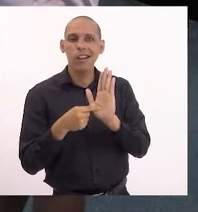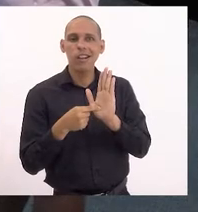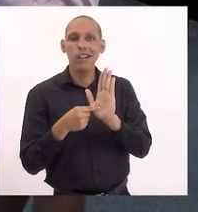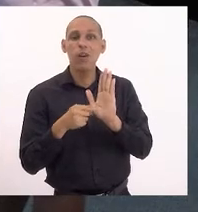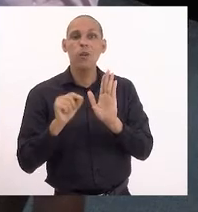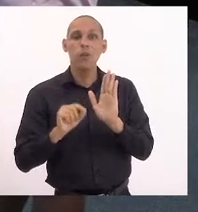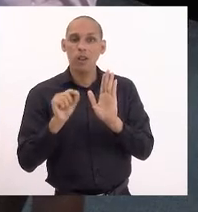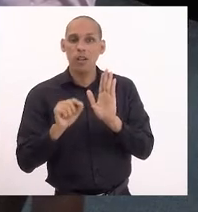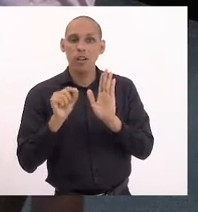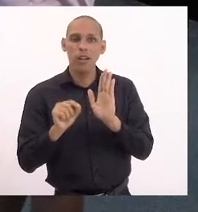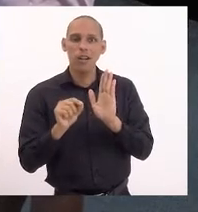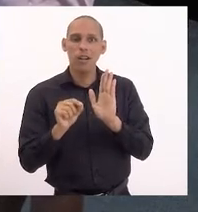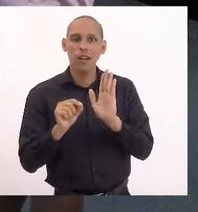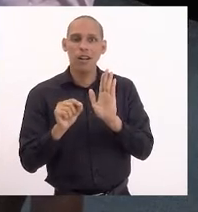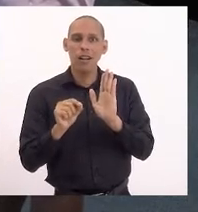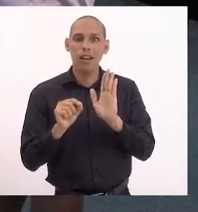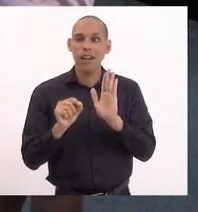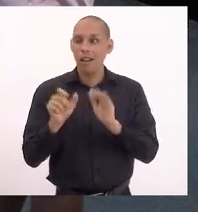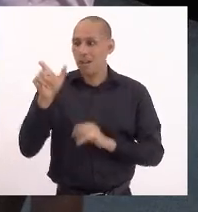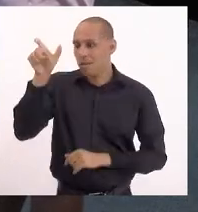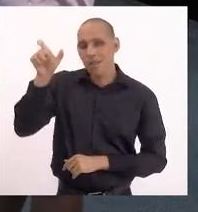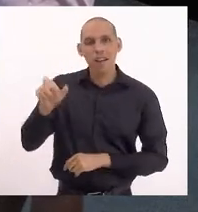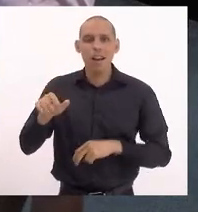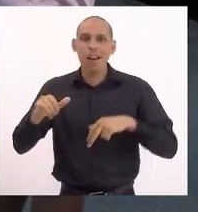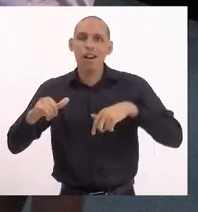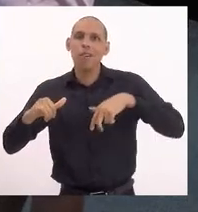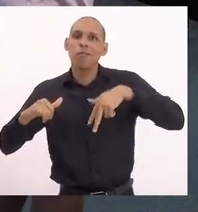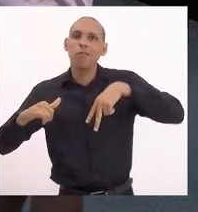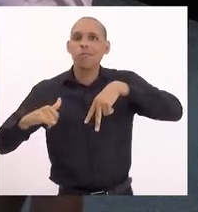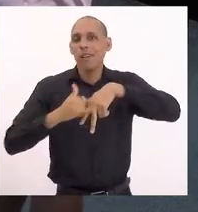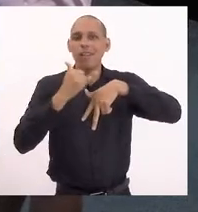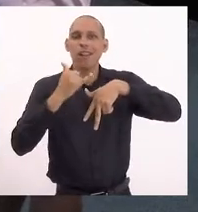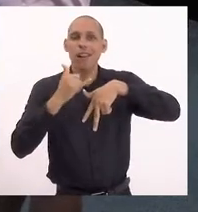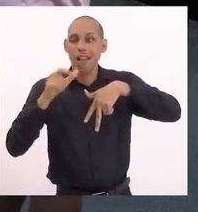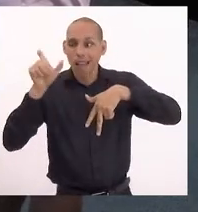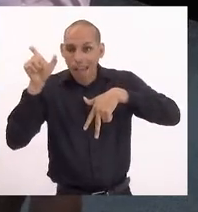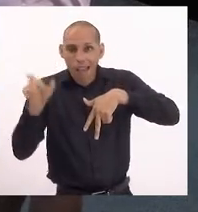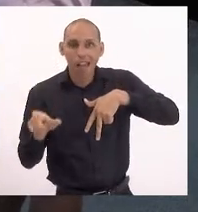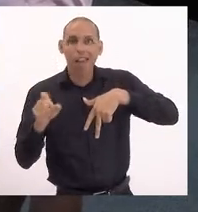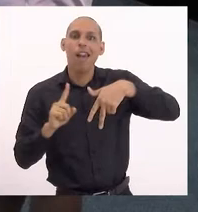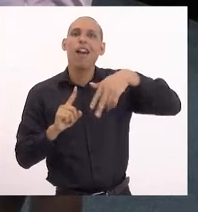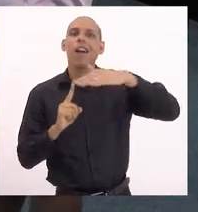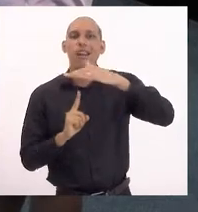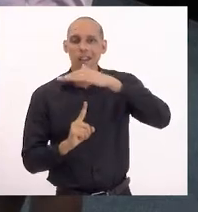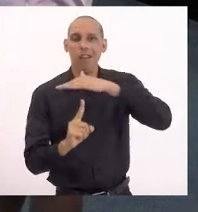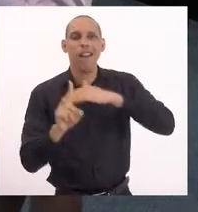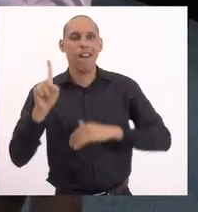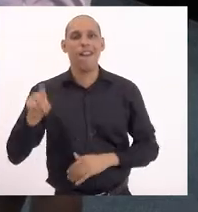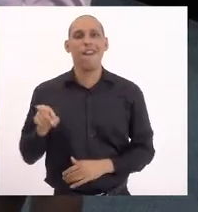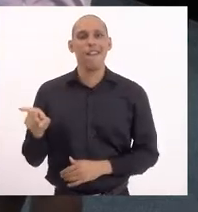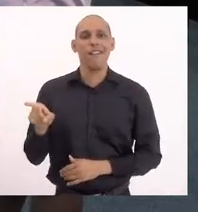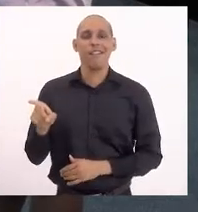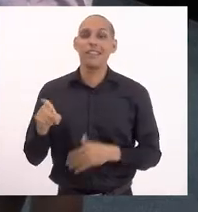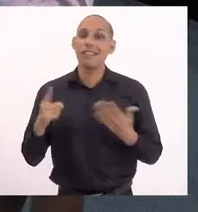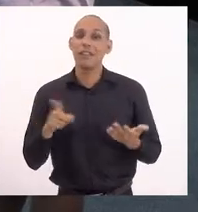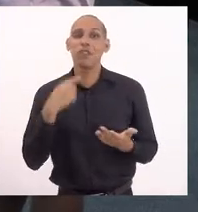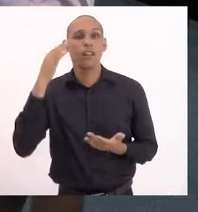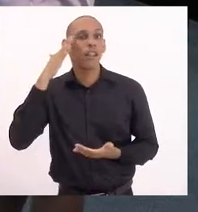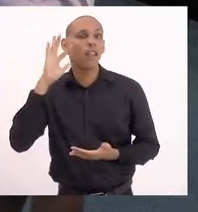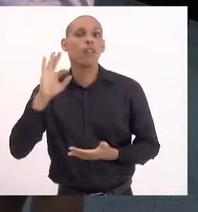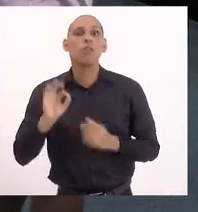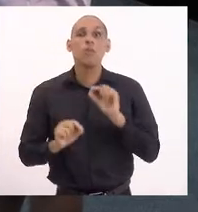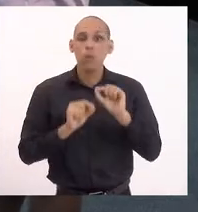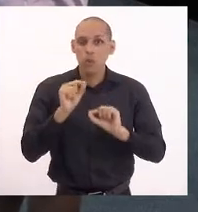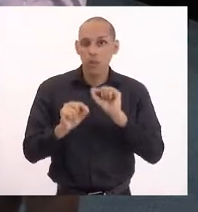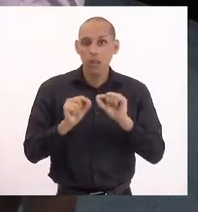indicação da vítima de ser um refugiado. Então, na verdade, aqui no nosso entendimento, essa emenda poderia